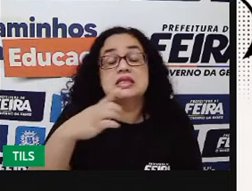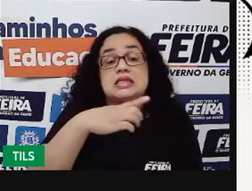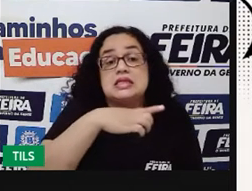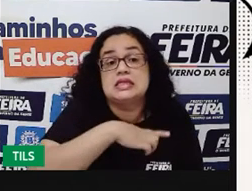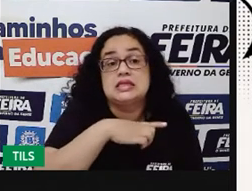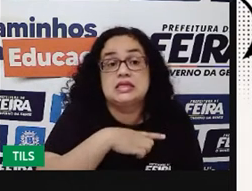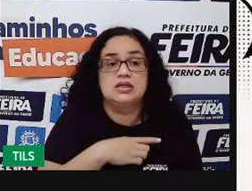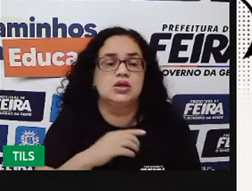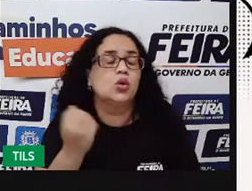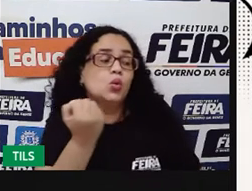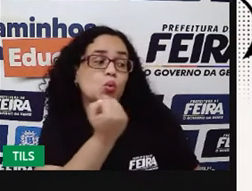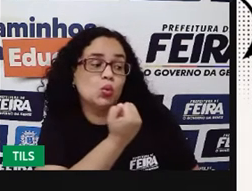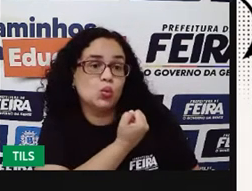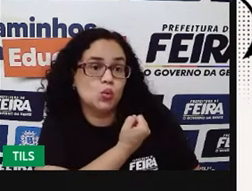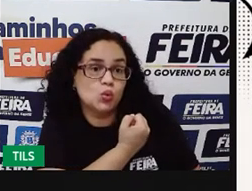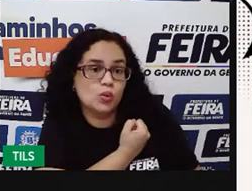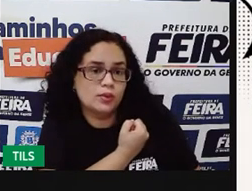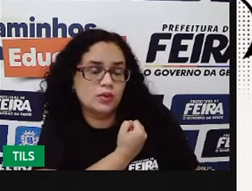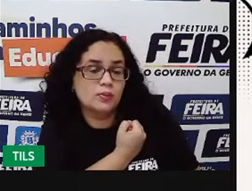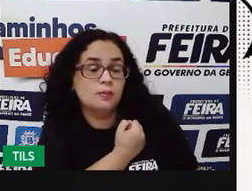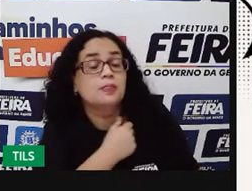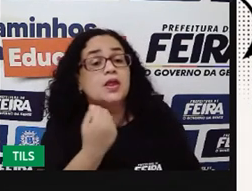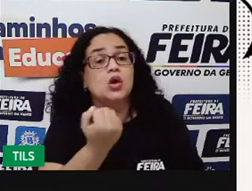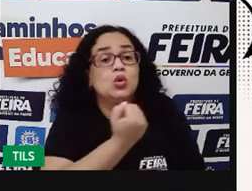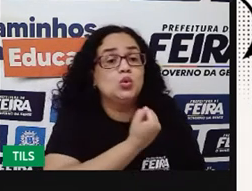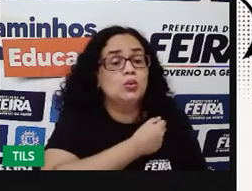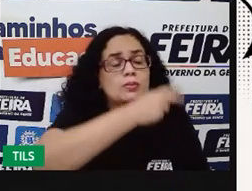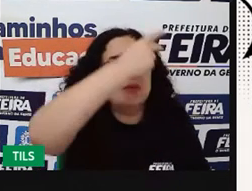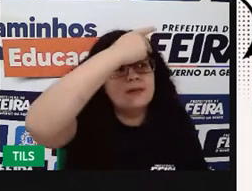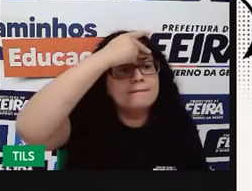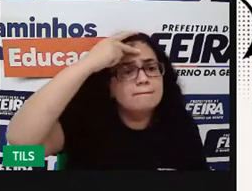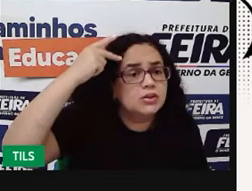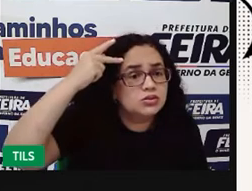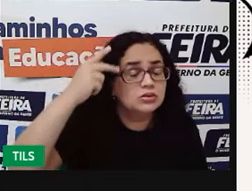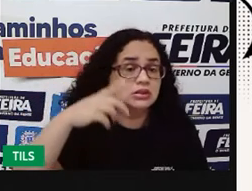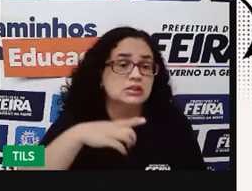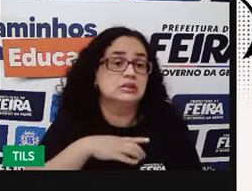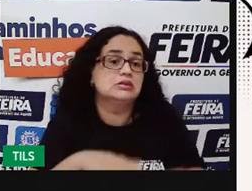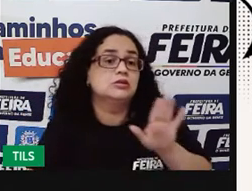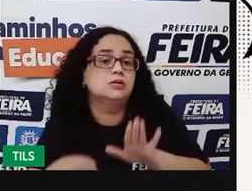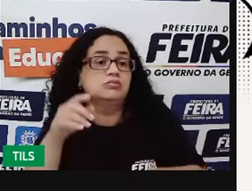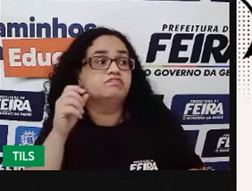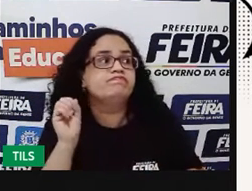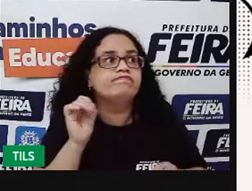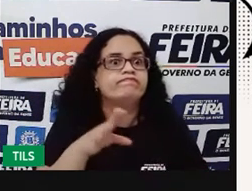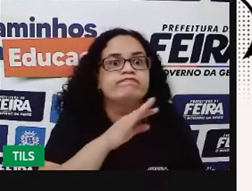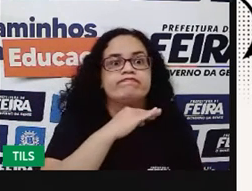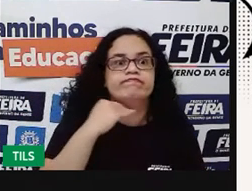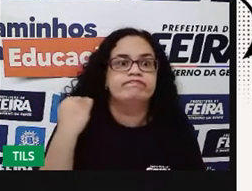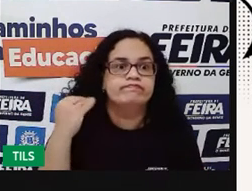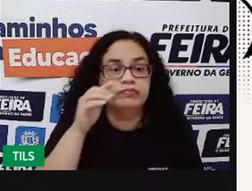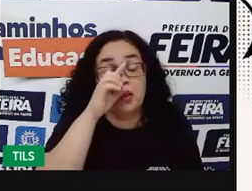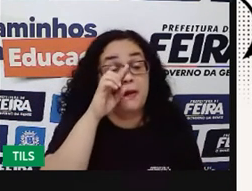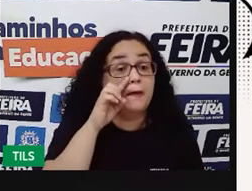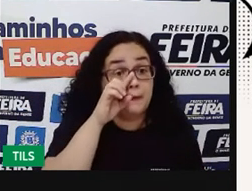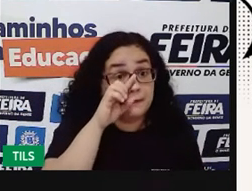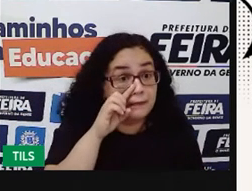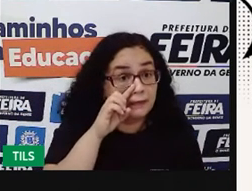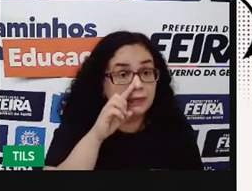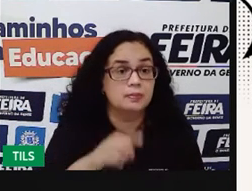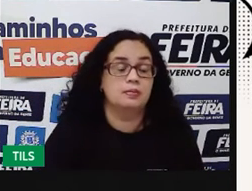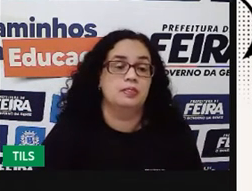relacionar esse número com o número de pessoas expostas ao risco de morrer. Isso vai dar